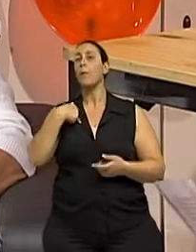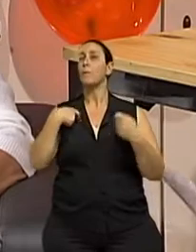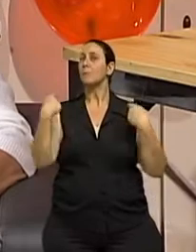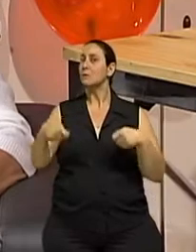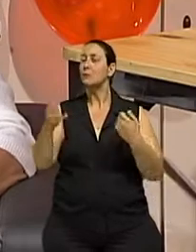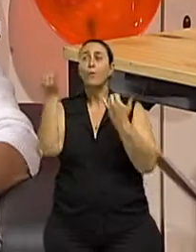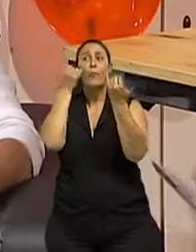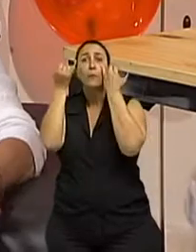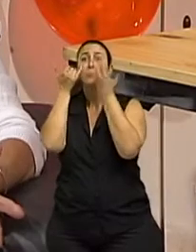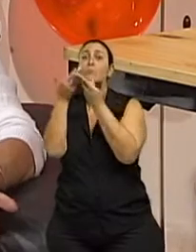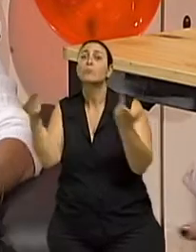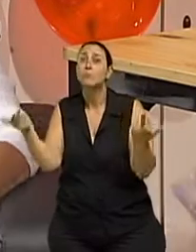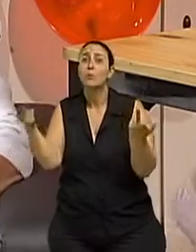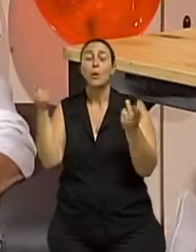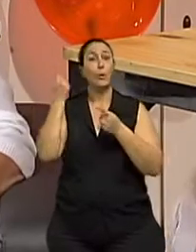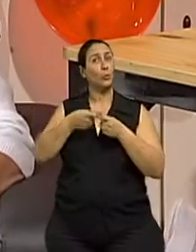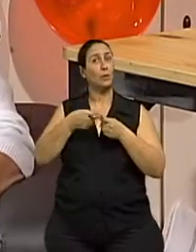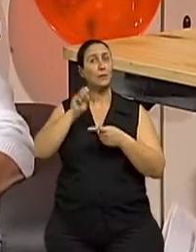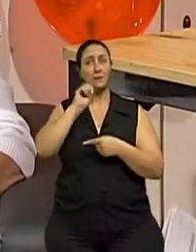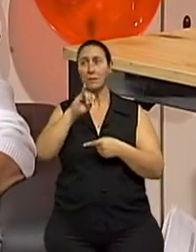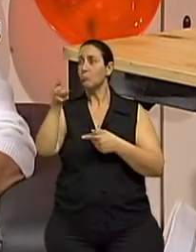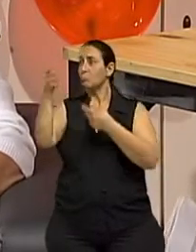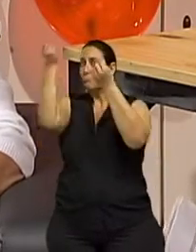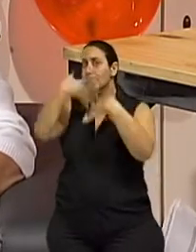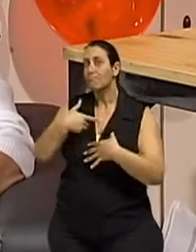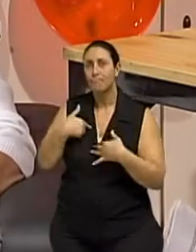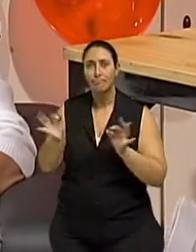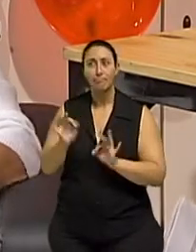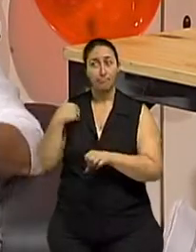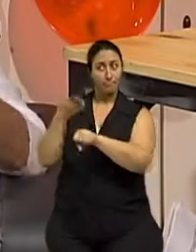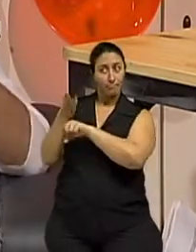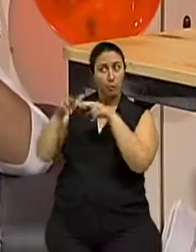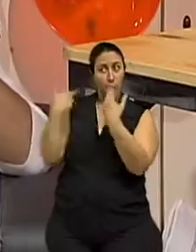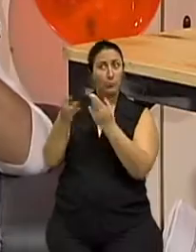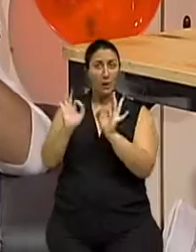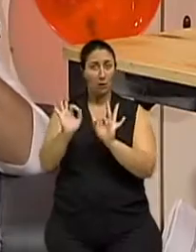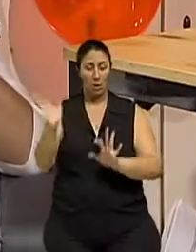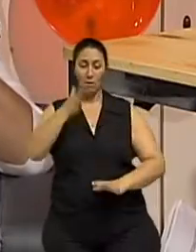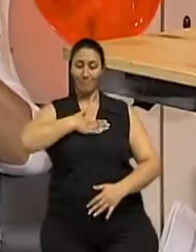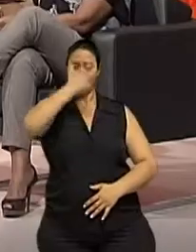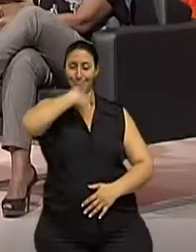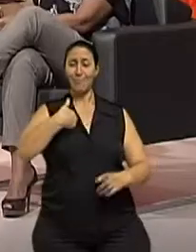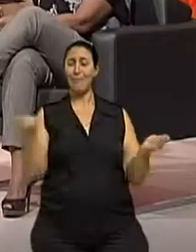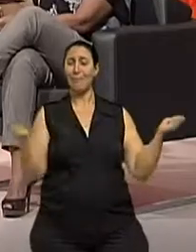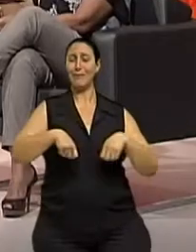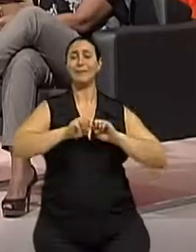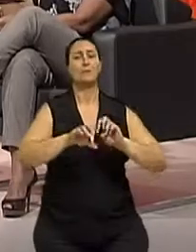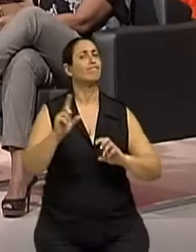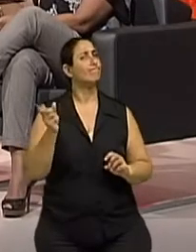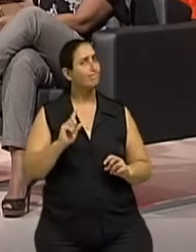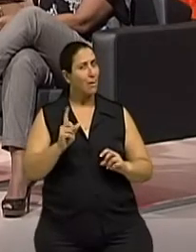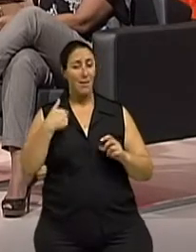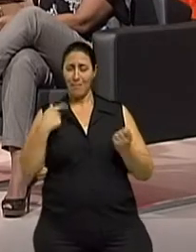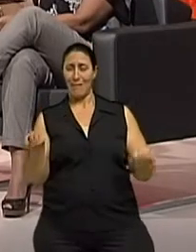necessárias, como eu vou desempenhar bem o meu trabalho? Só com a minha habilidade? Não, eu